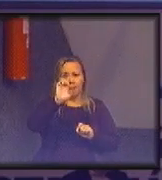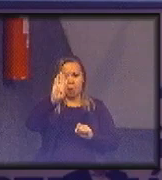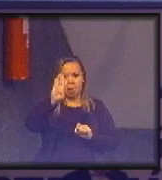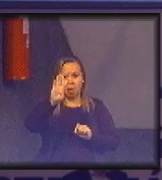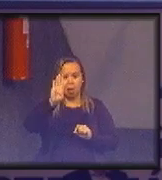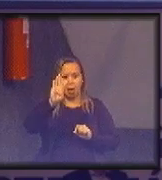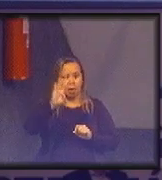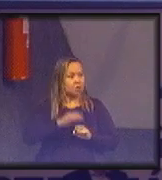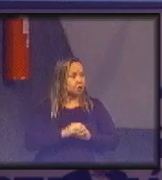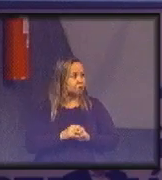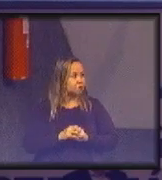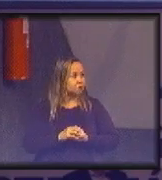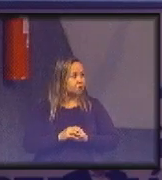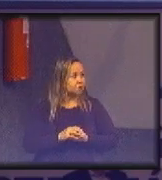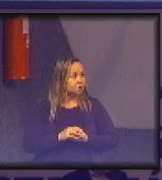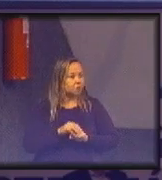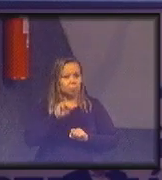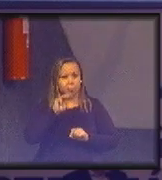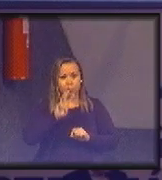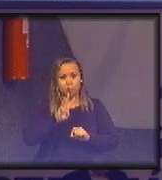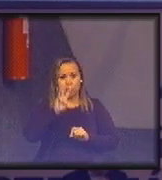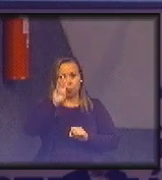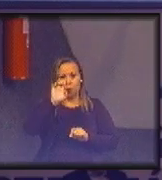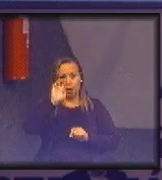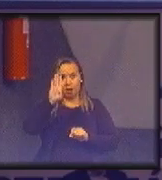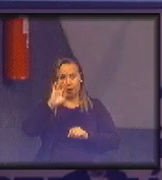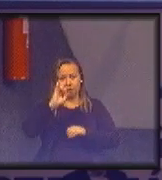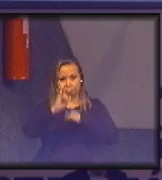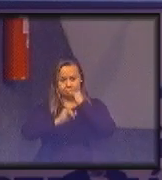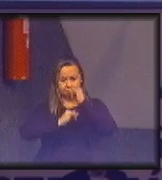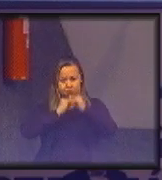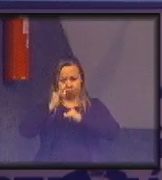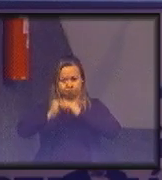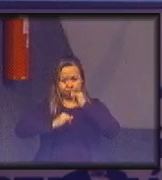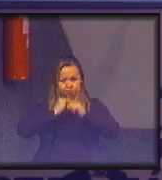por favor qual é a diferença de internet e web?